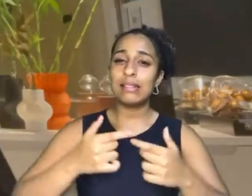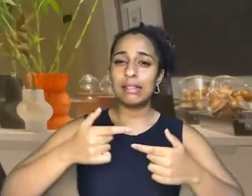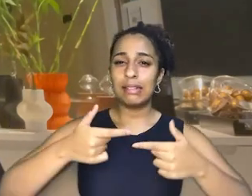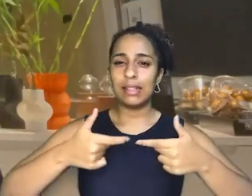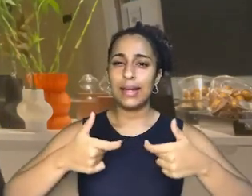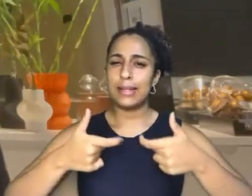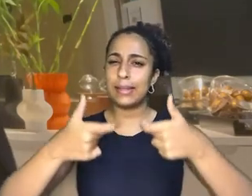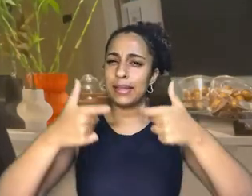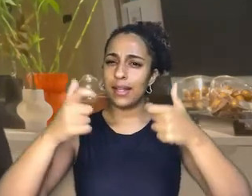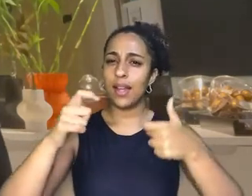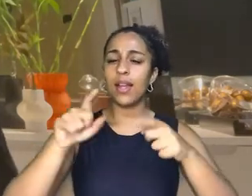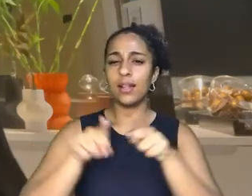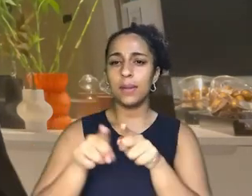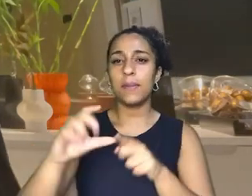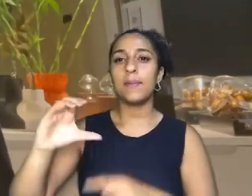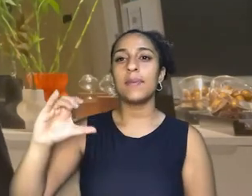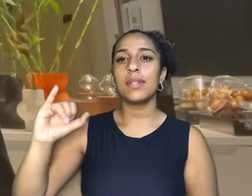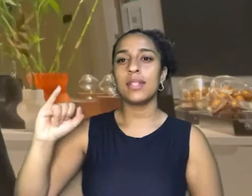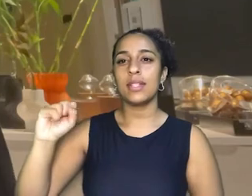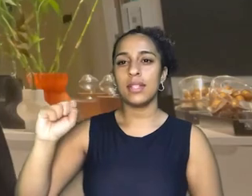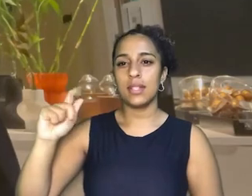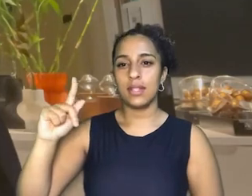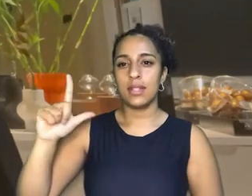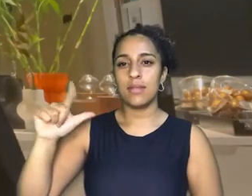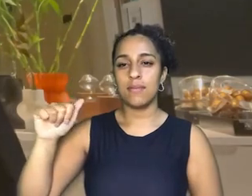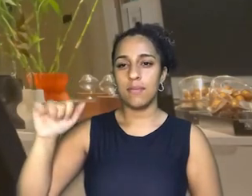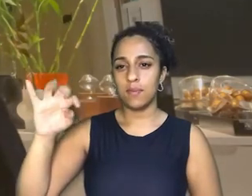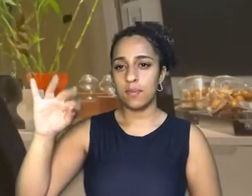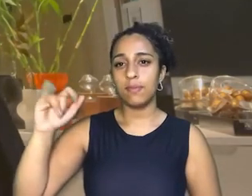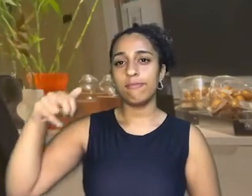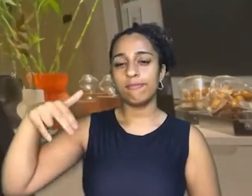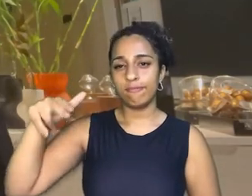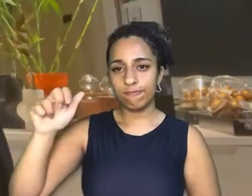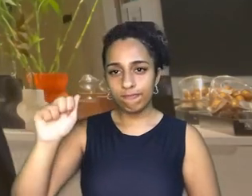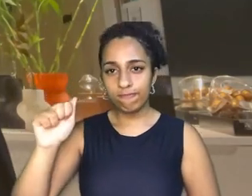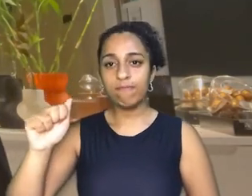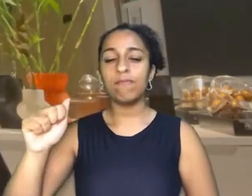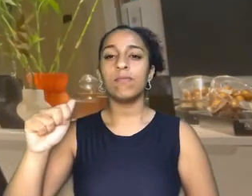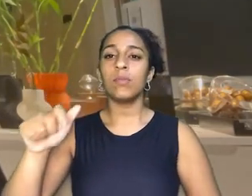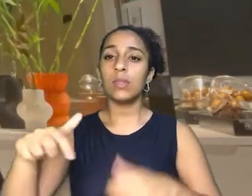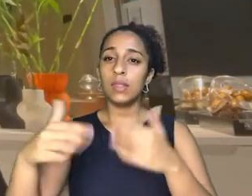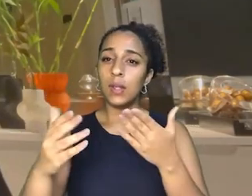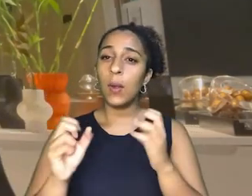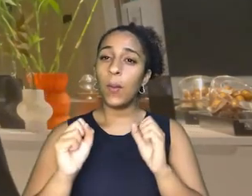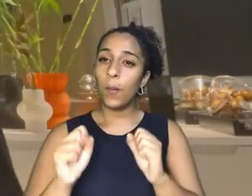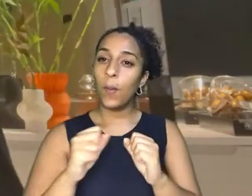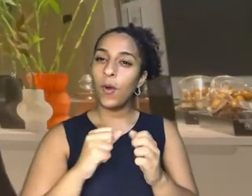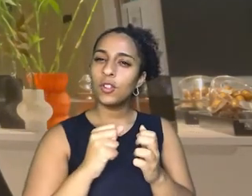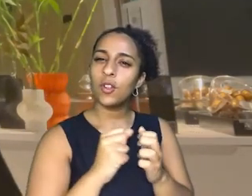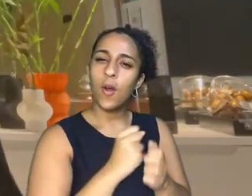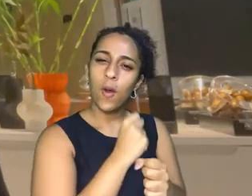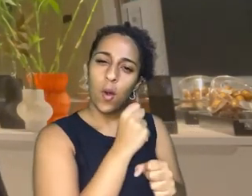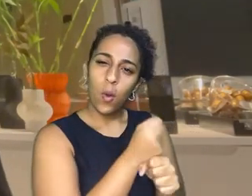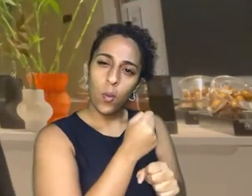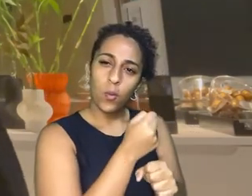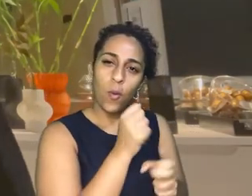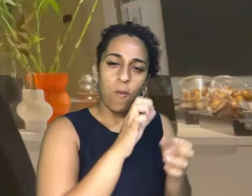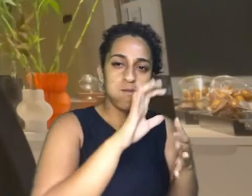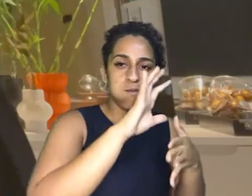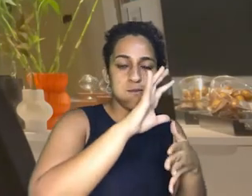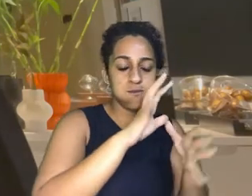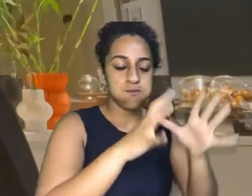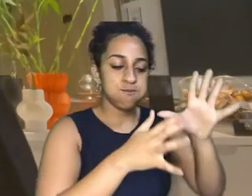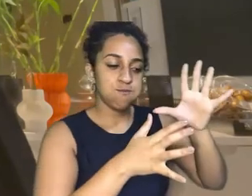cisplatina, dentro do processo de independência, então, a gente pode construir um mapa localizando ali